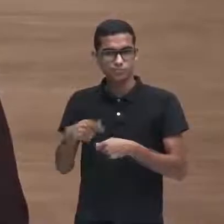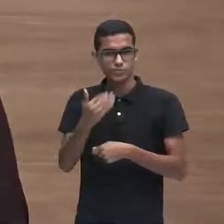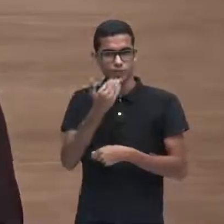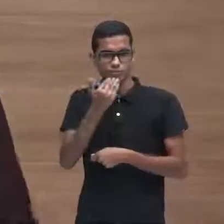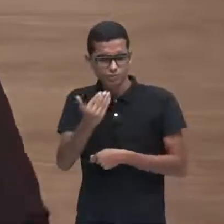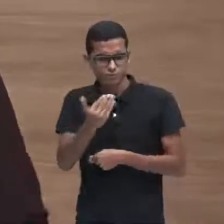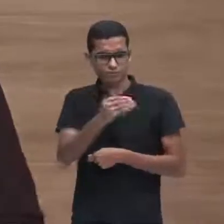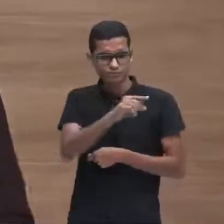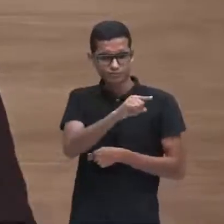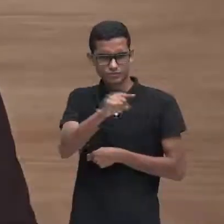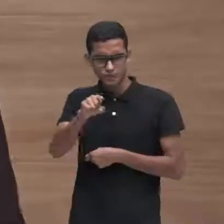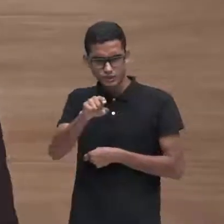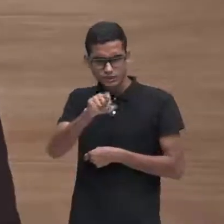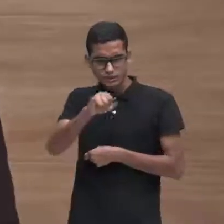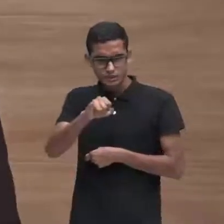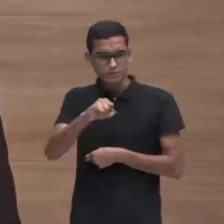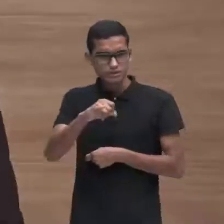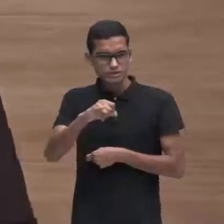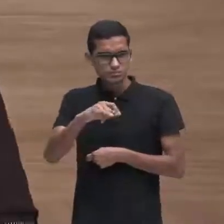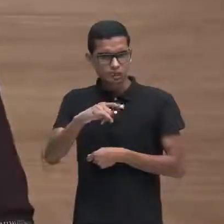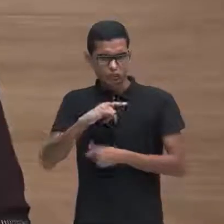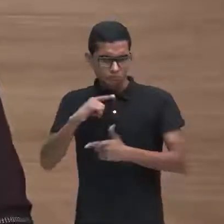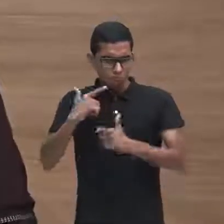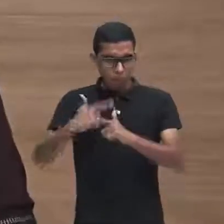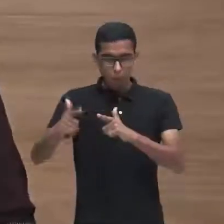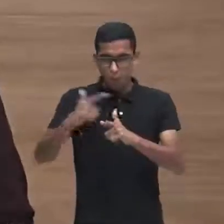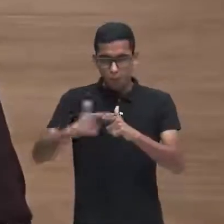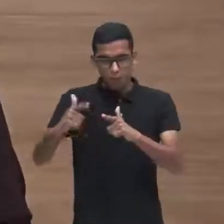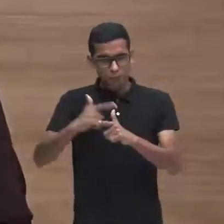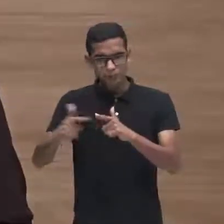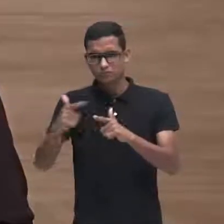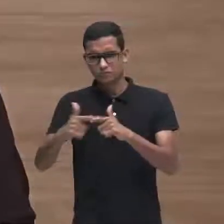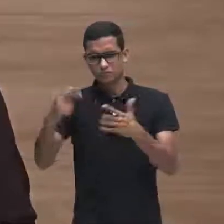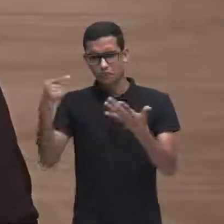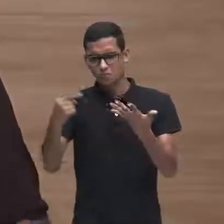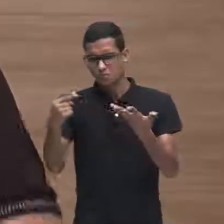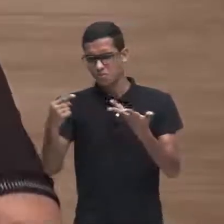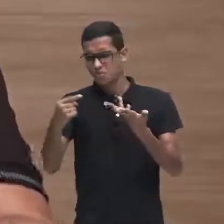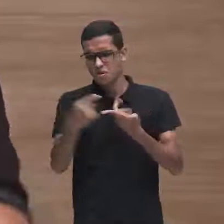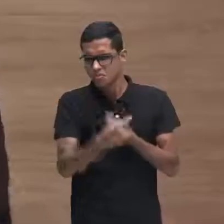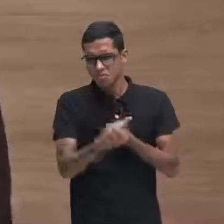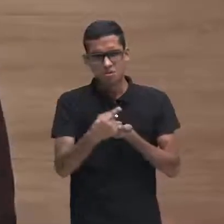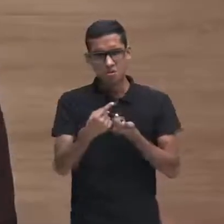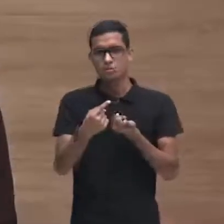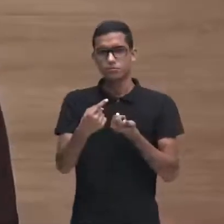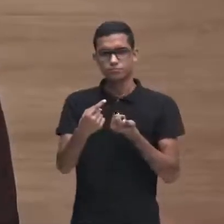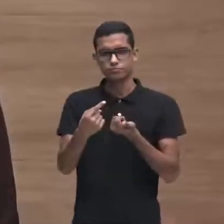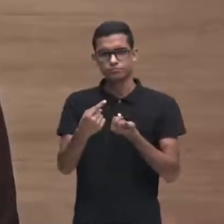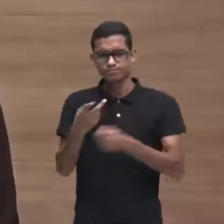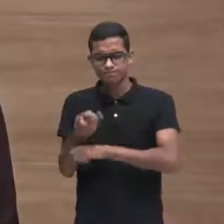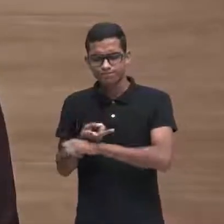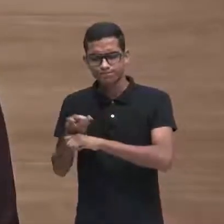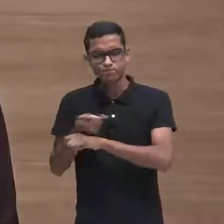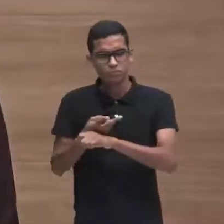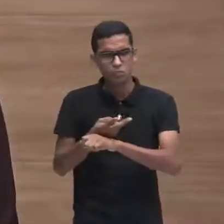vocês, se estão passando por quaisquer dificuldades dessa natureza, procurem ajuda,